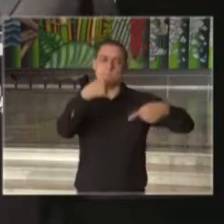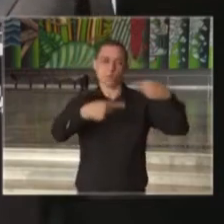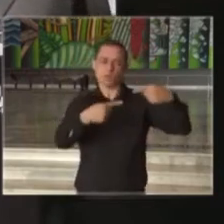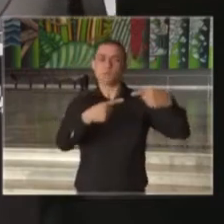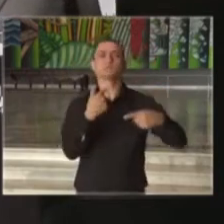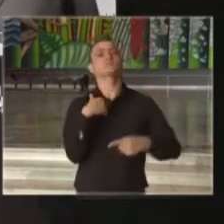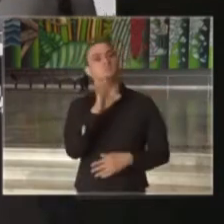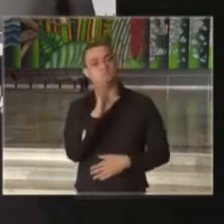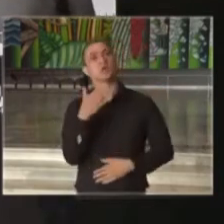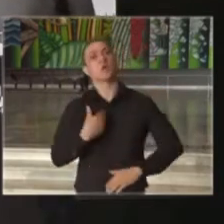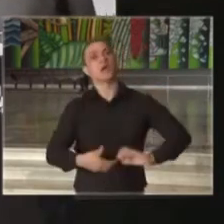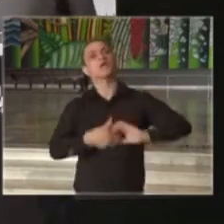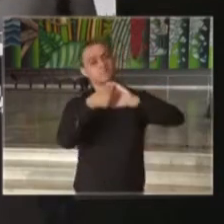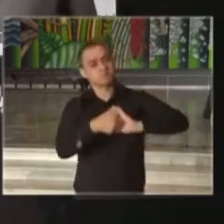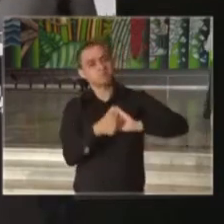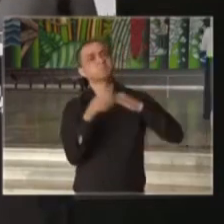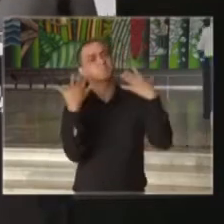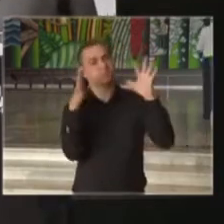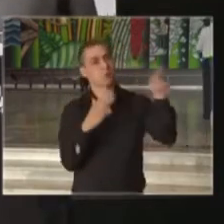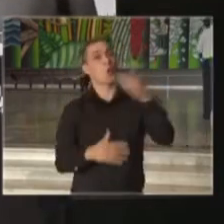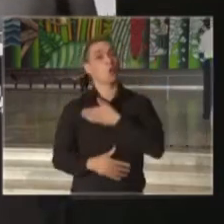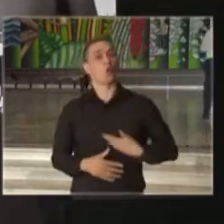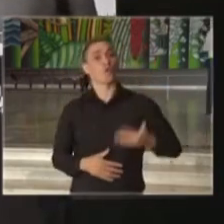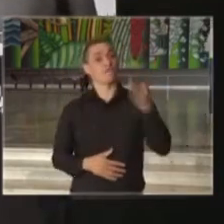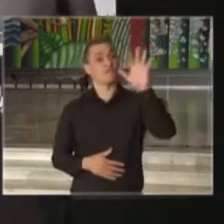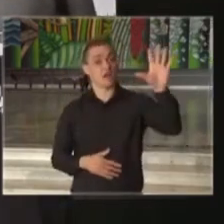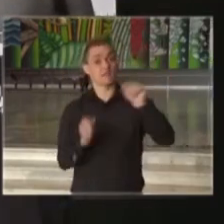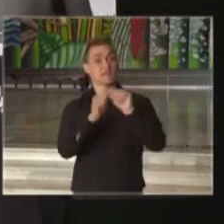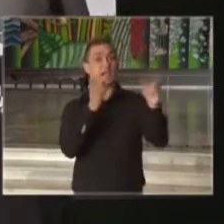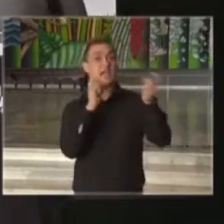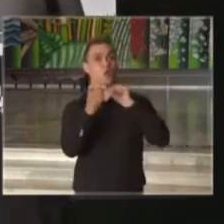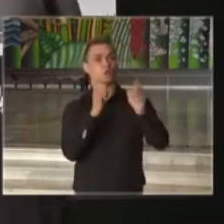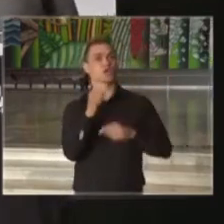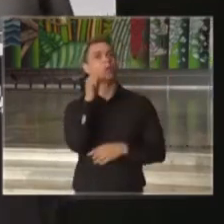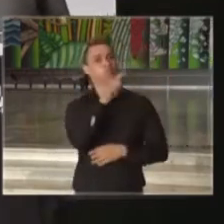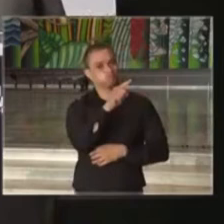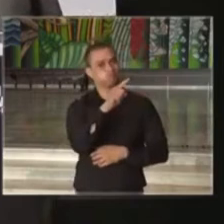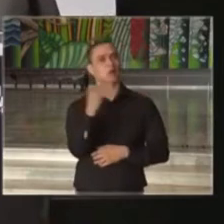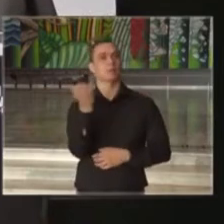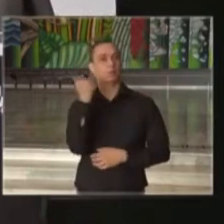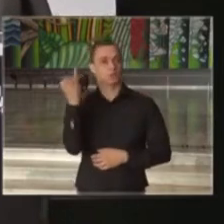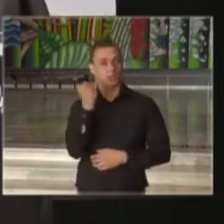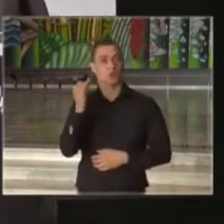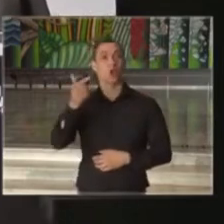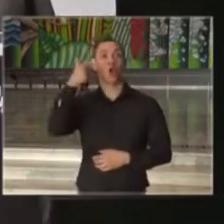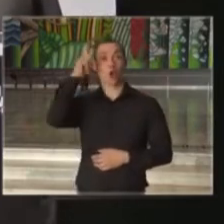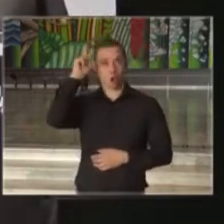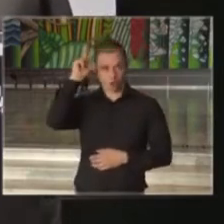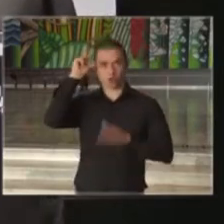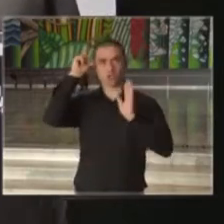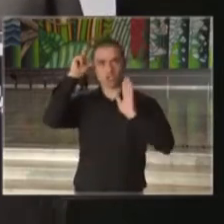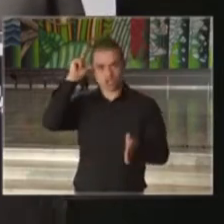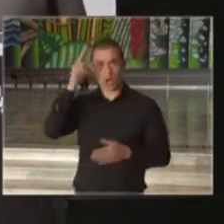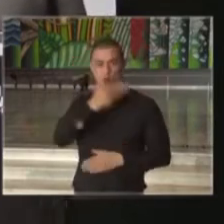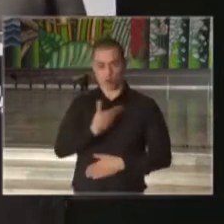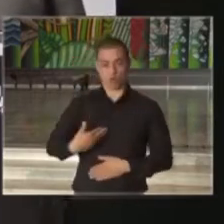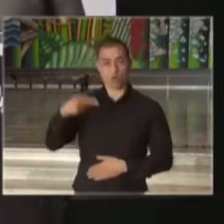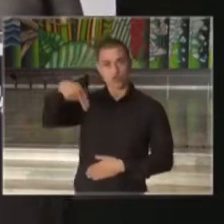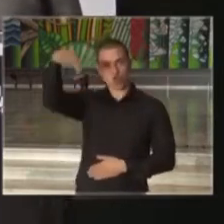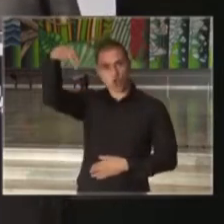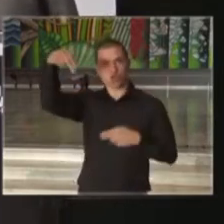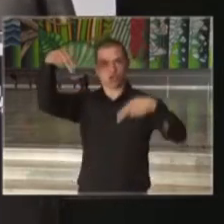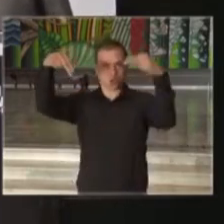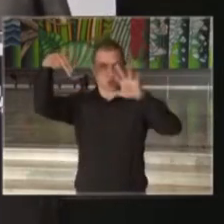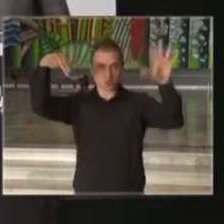eu quero cumprimentar a decisão do governo federal de promover o encontro com os governadores. Ontem já aconteceu com os governadores do norte e do